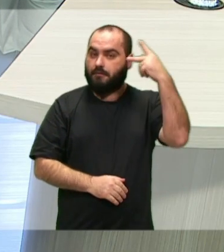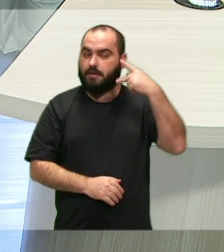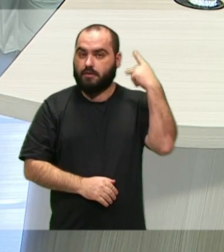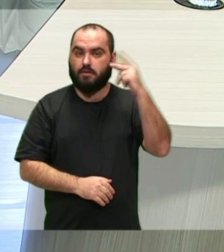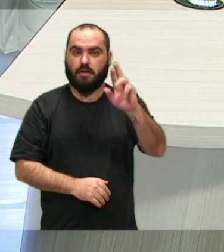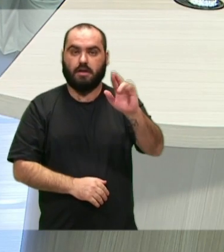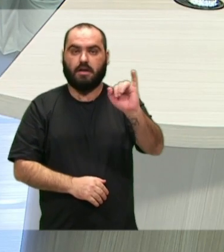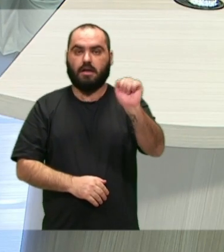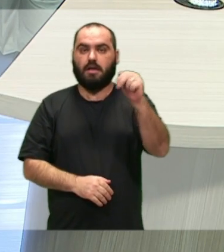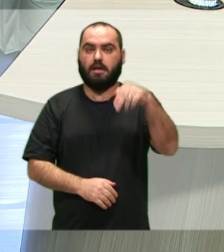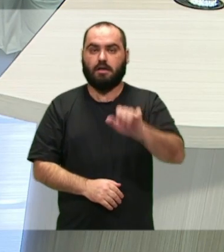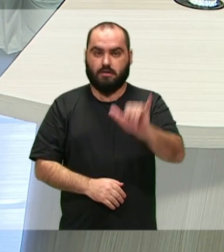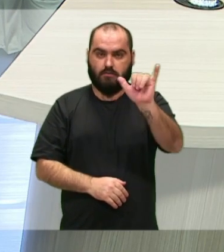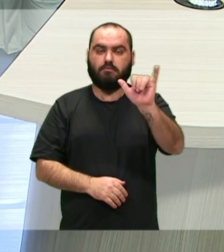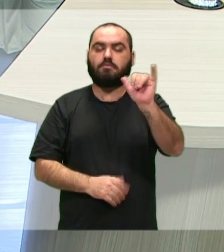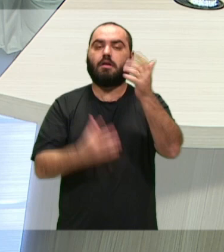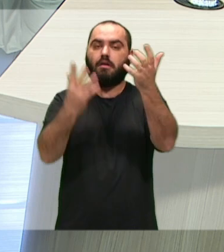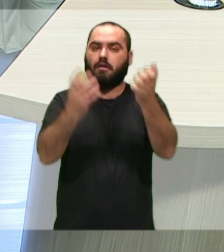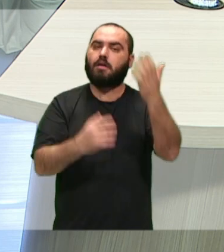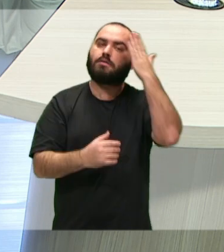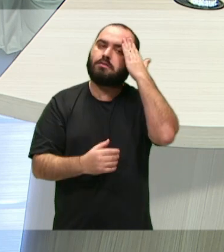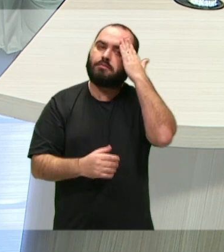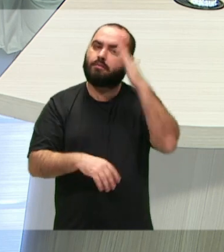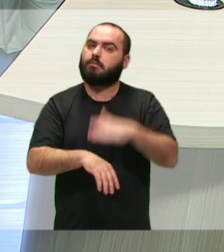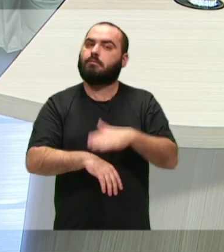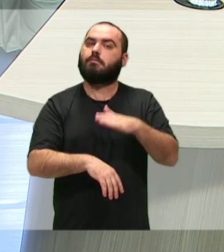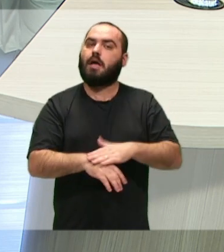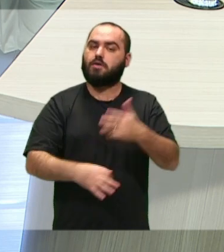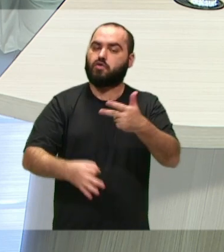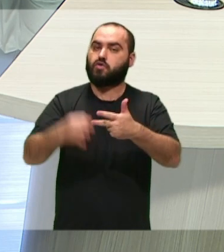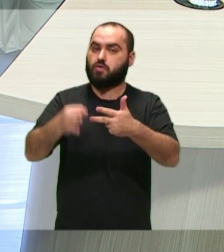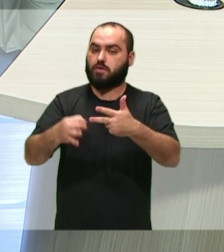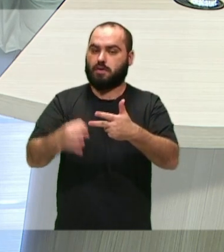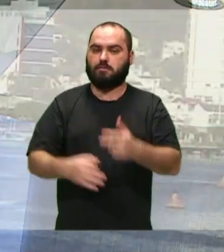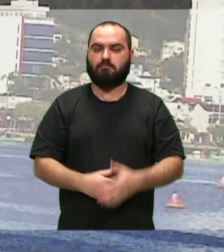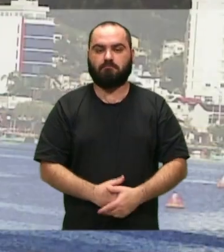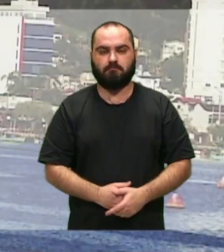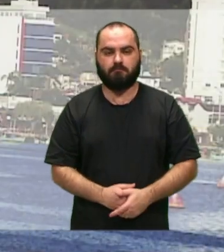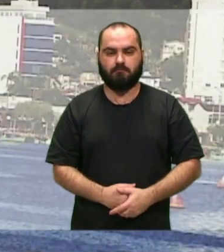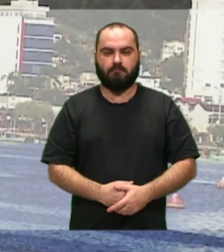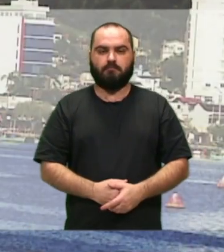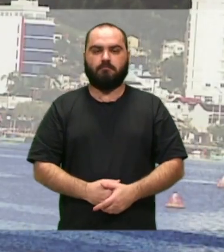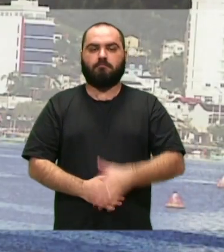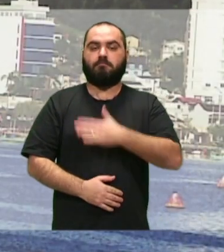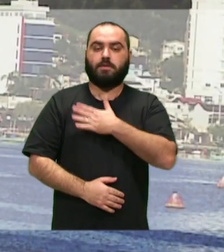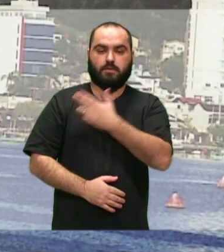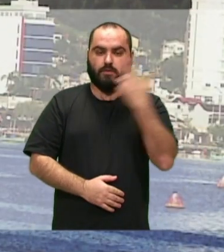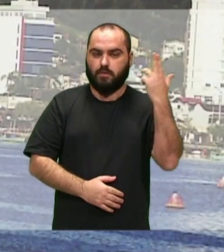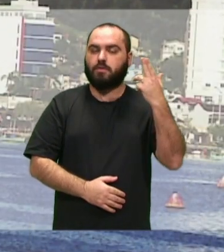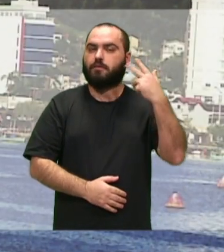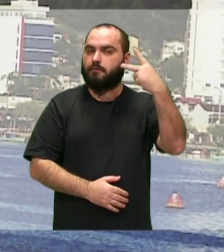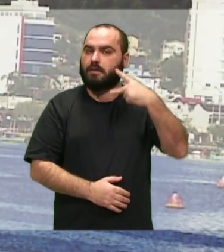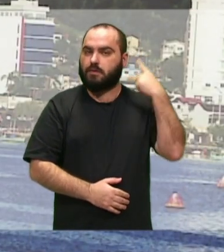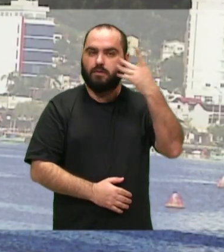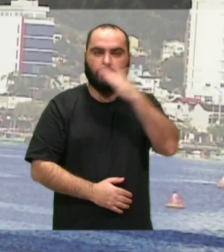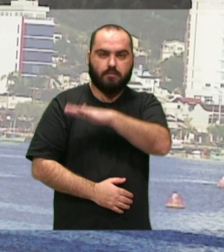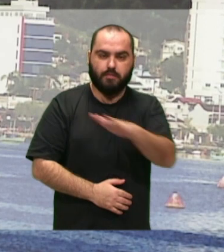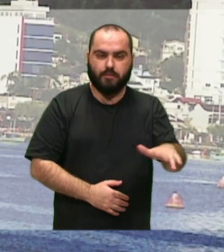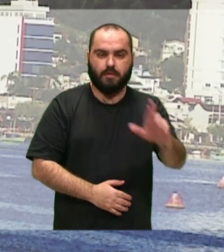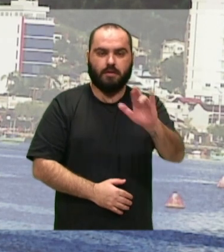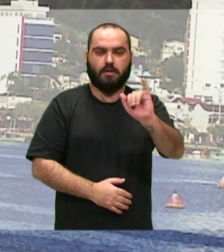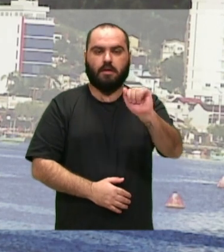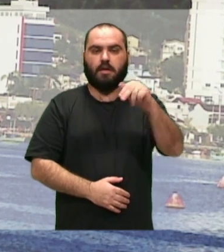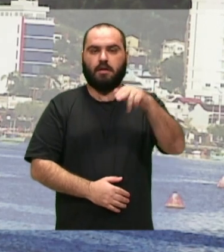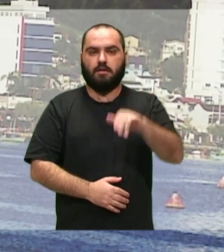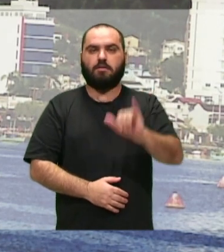Riane de Oliveira, ela quer saber mais sobre o Poder Judiciário. Eu sou a vereadora Mirim Riane, da Escola